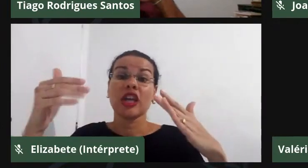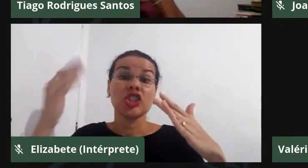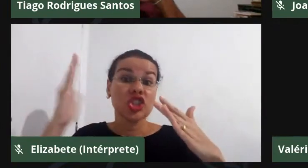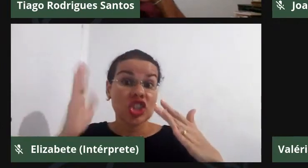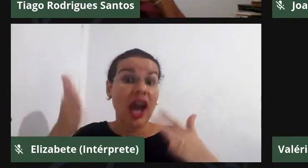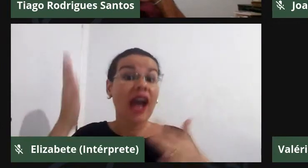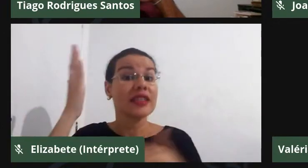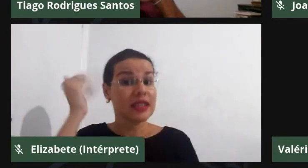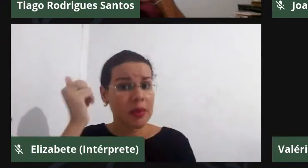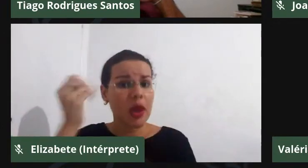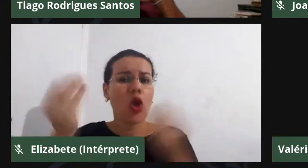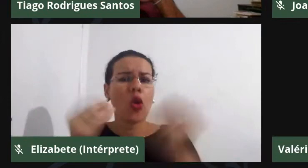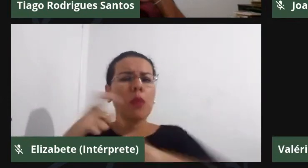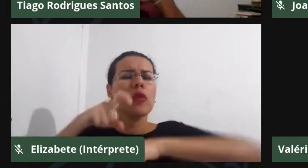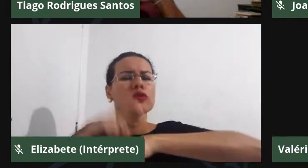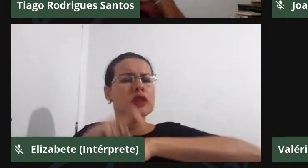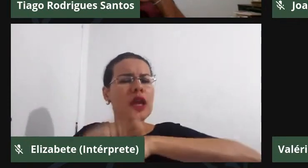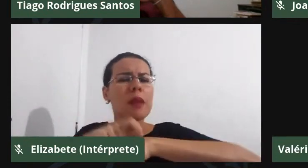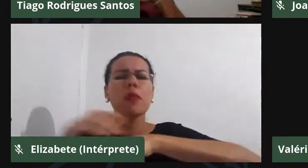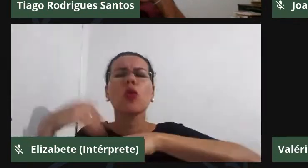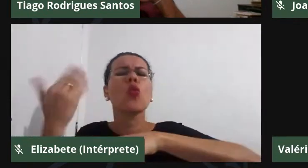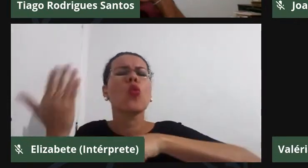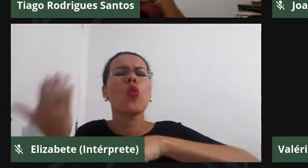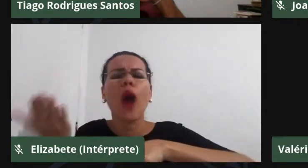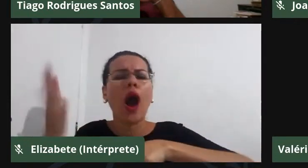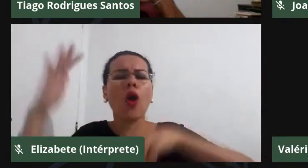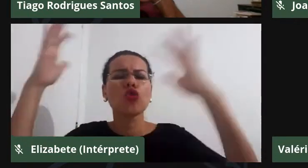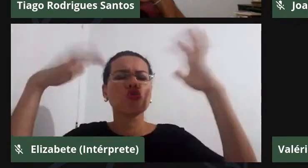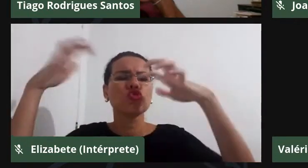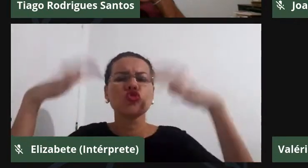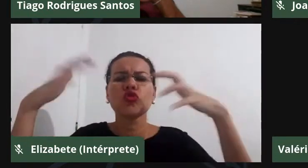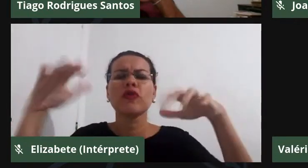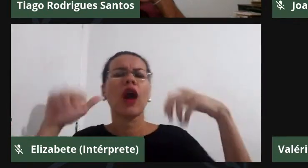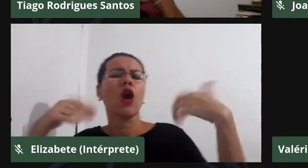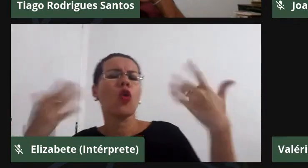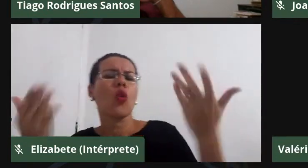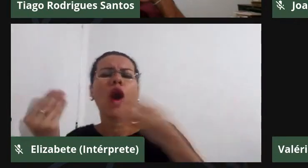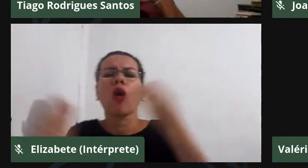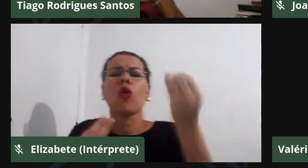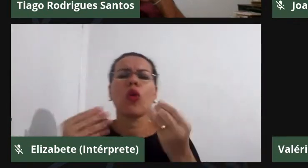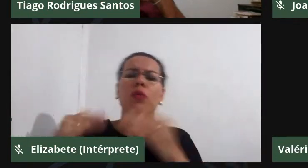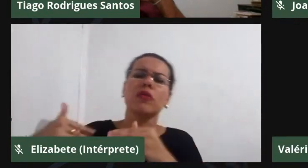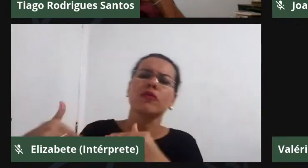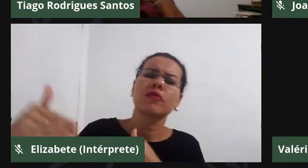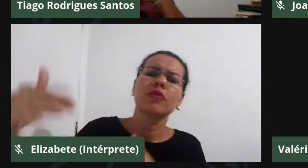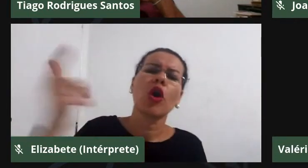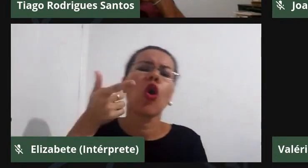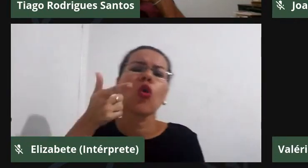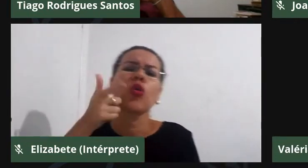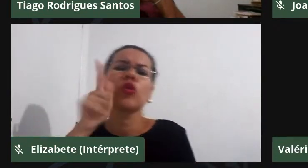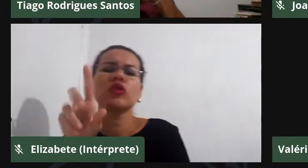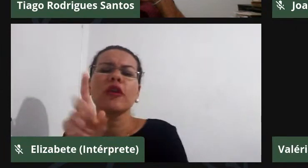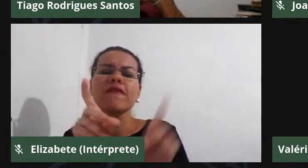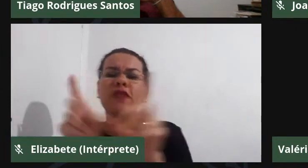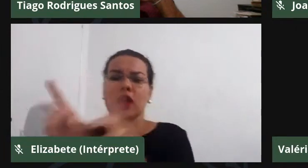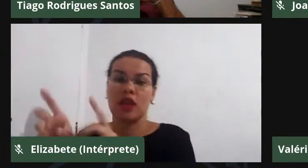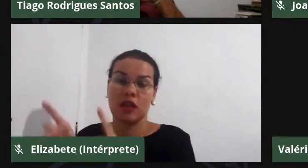em que ele conseguia fazer esse plantio e que ele teria uma bocolheta e que conseguiria fazer a venda dessa produção,